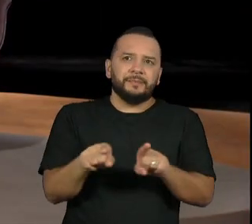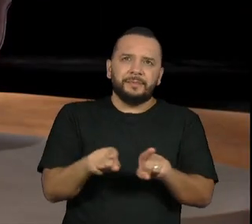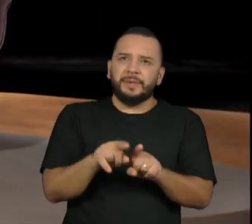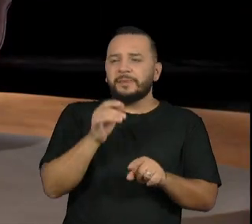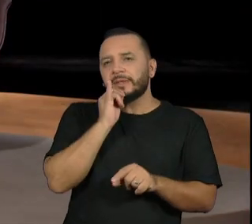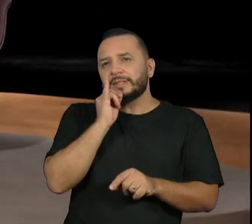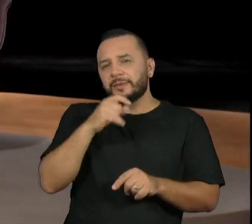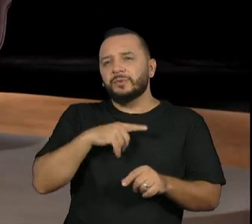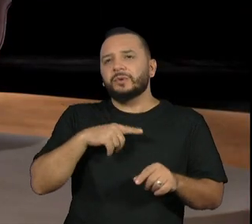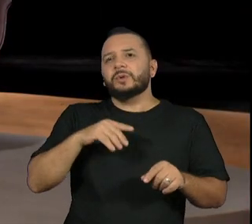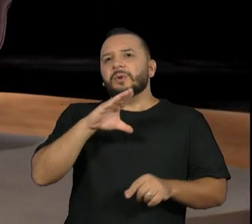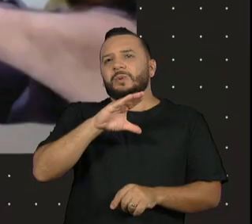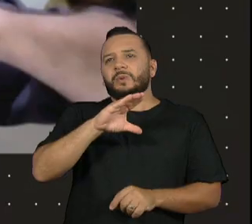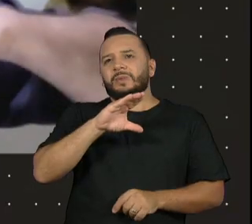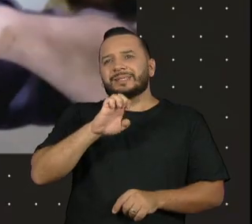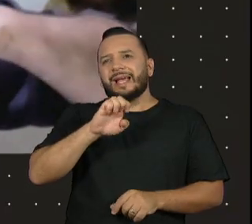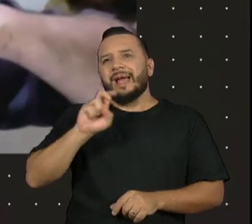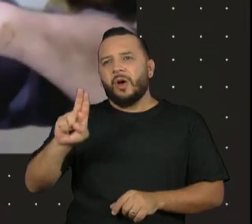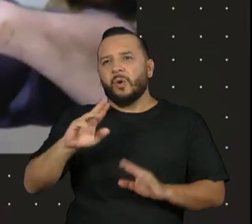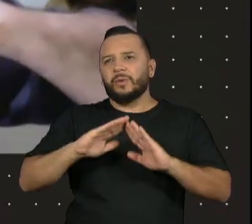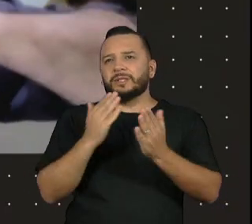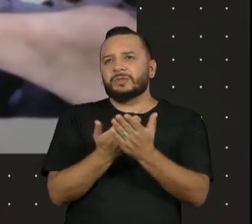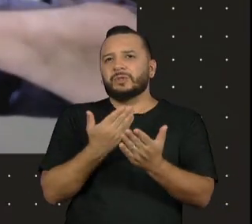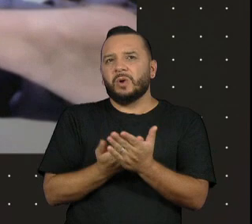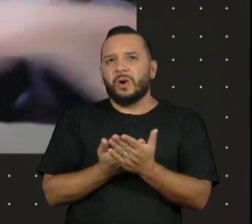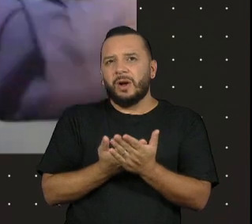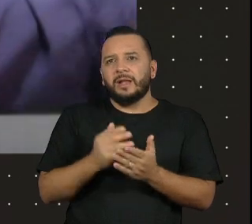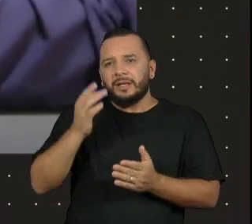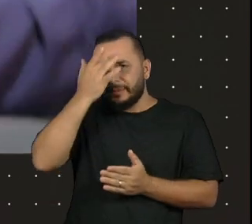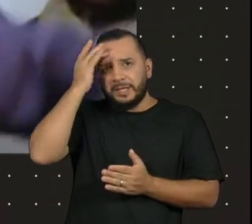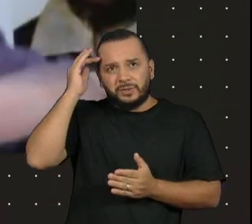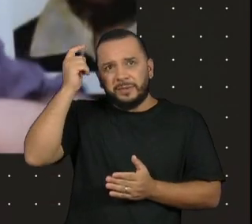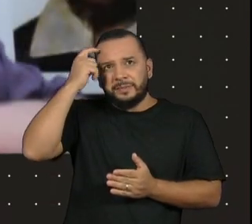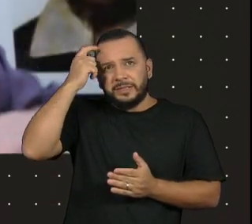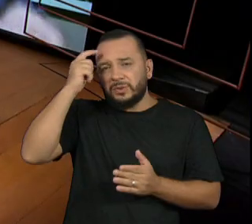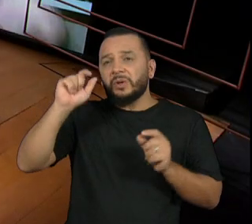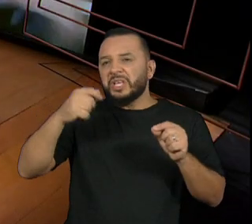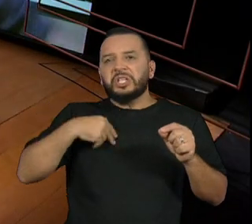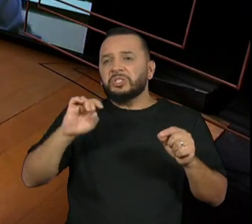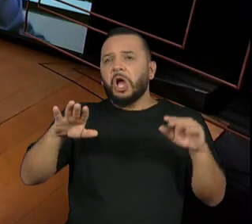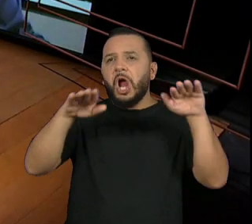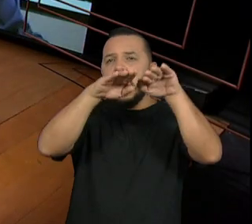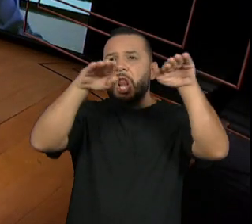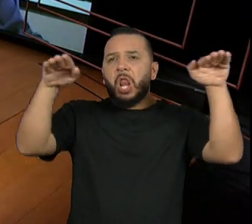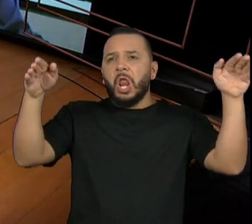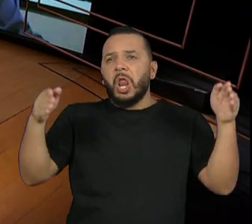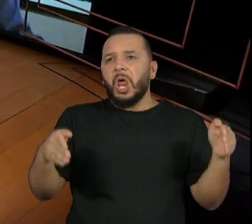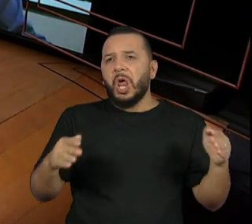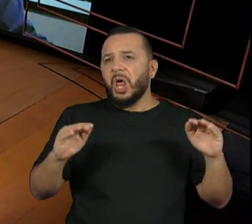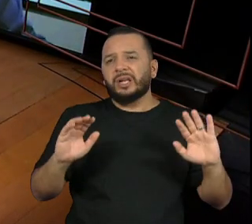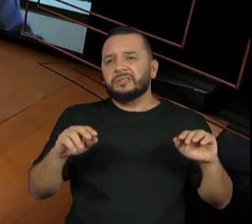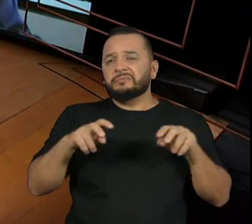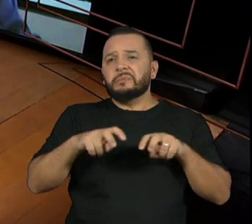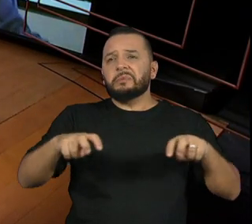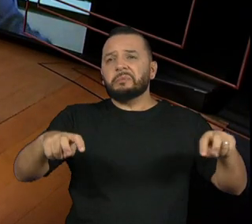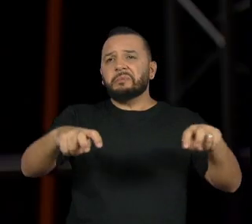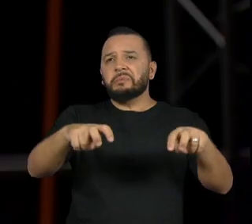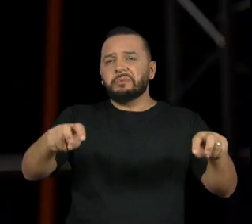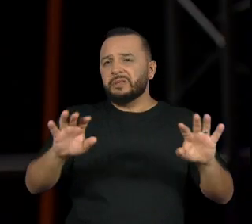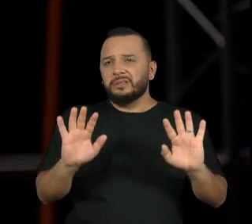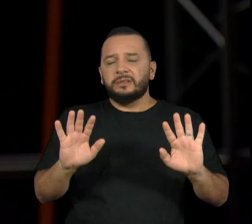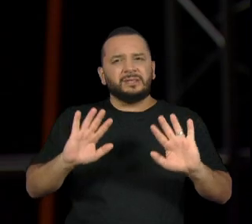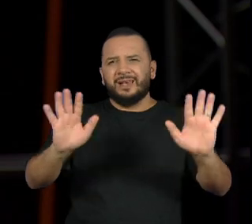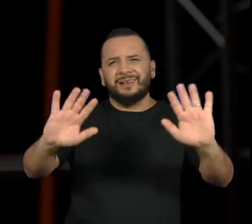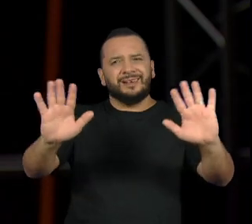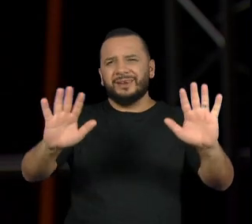céu deveria ser um... Era para ser um galpão, pura e simplesmente, como já existe em muitas escolas. E a gente